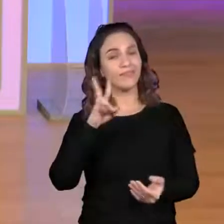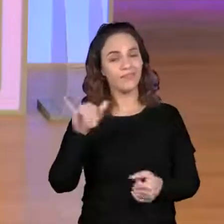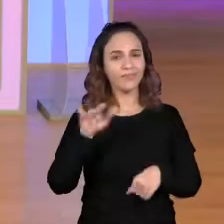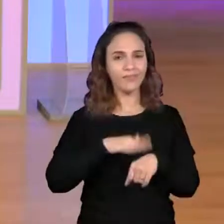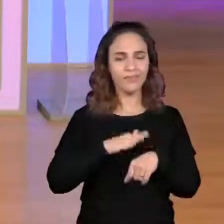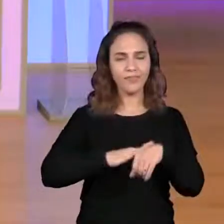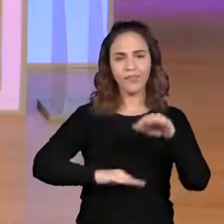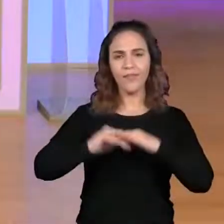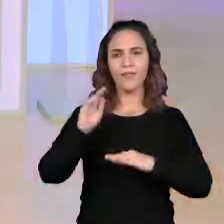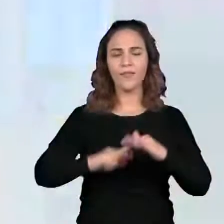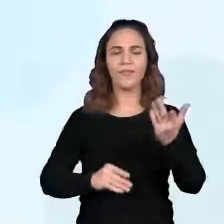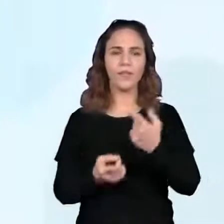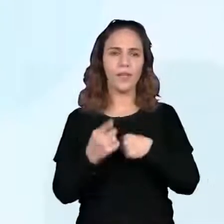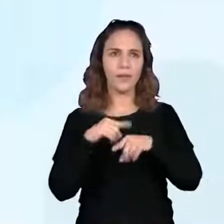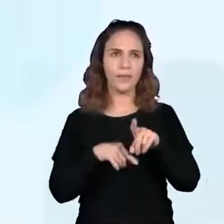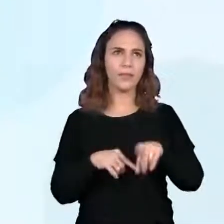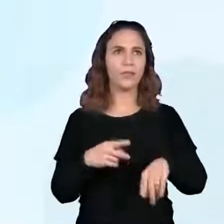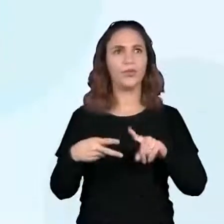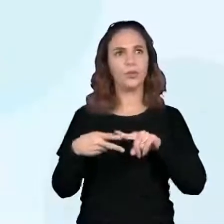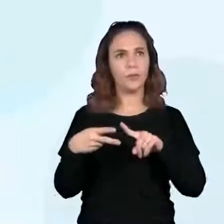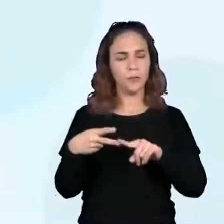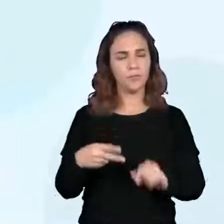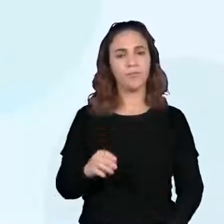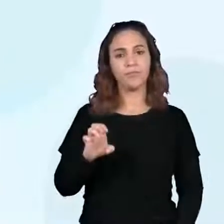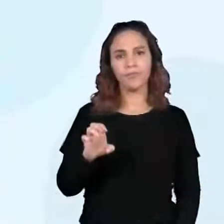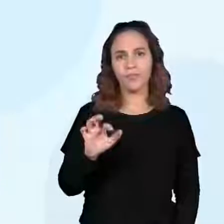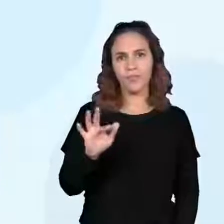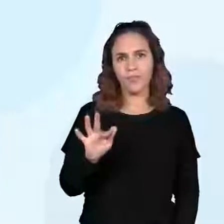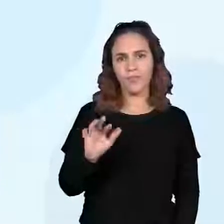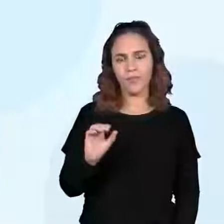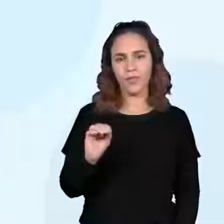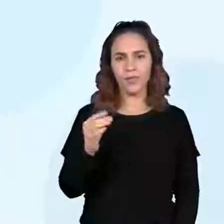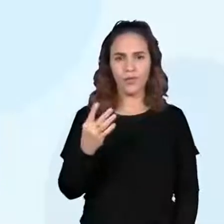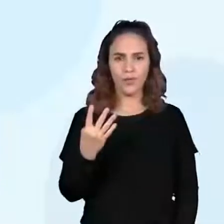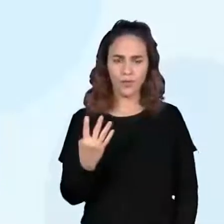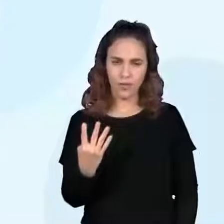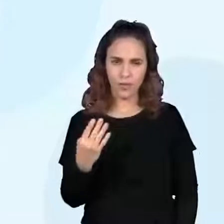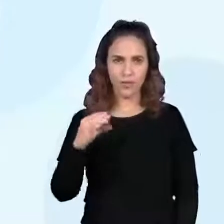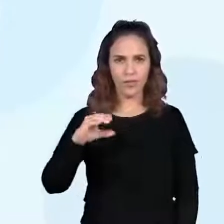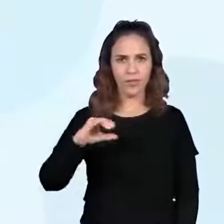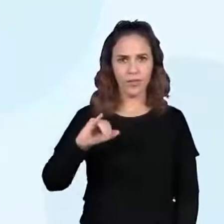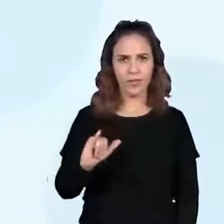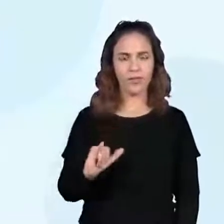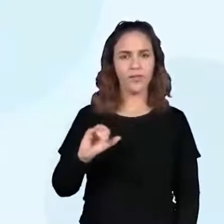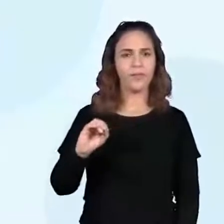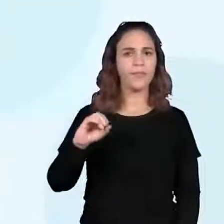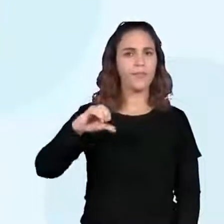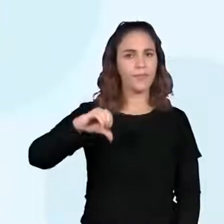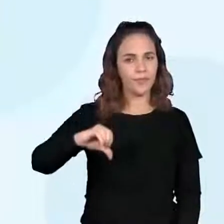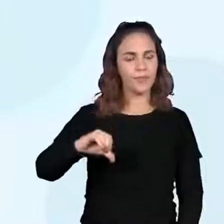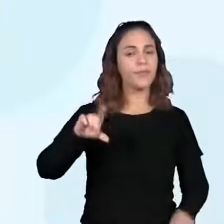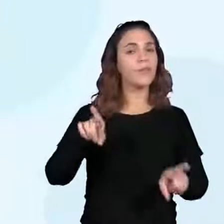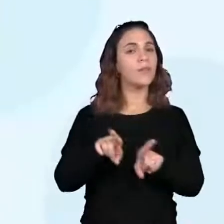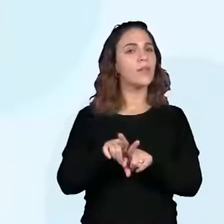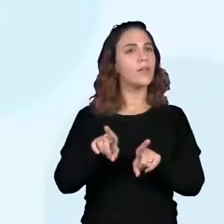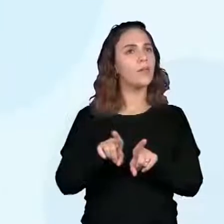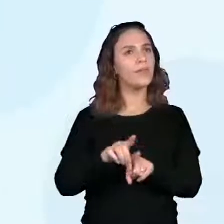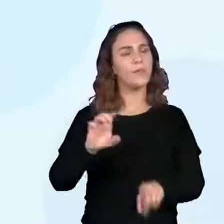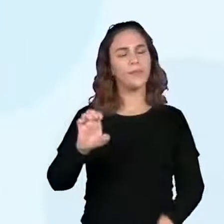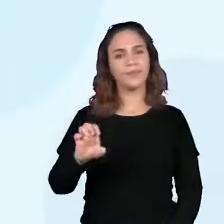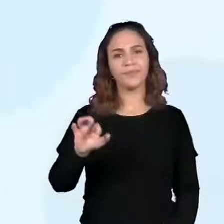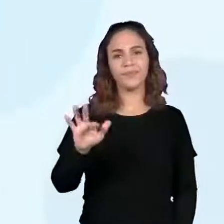habilidades EF04, CI09 e EF04,